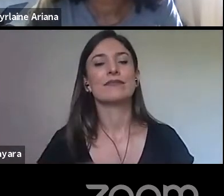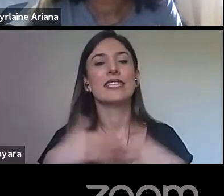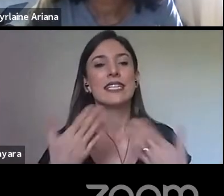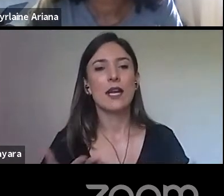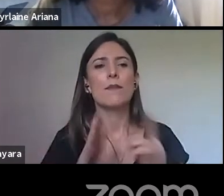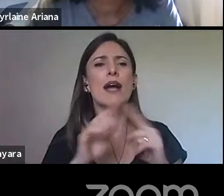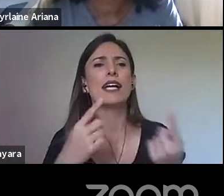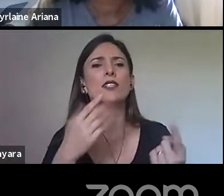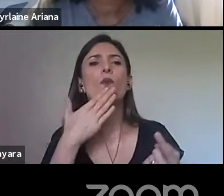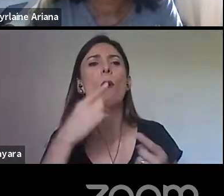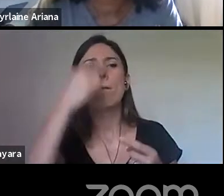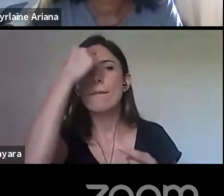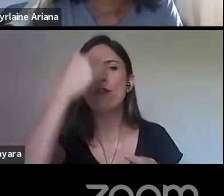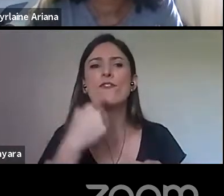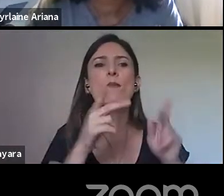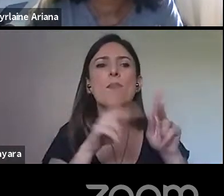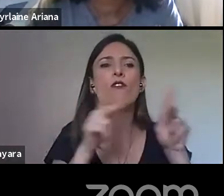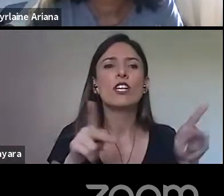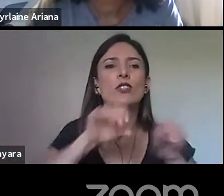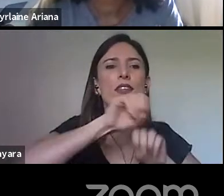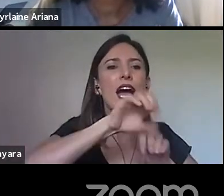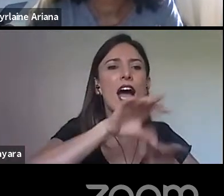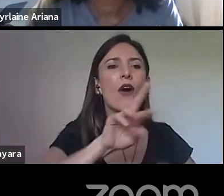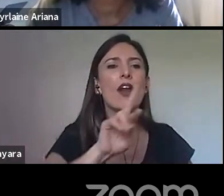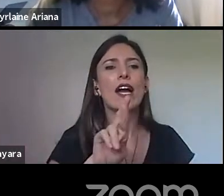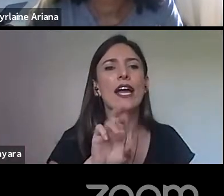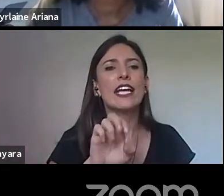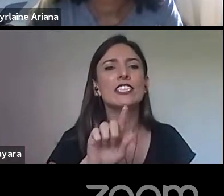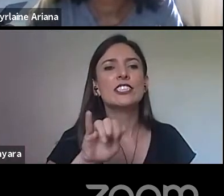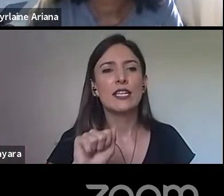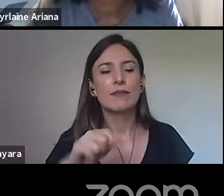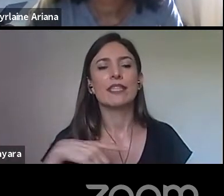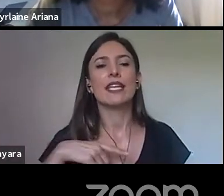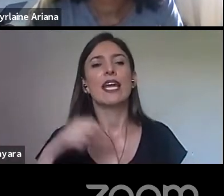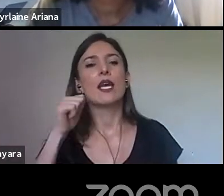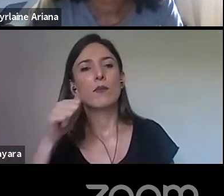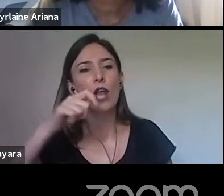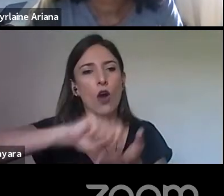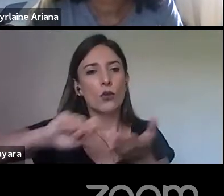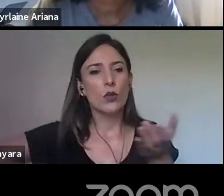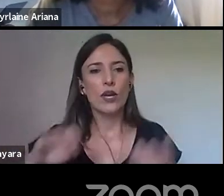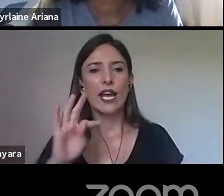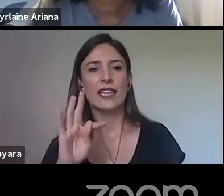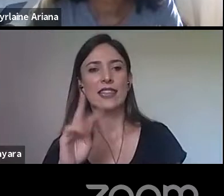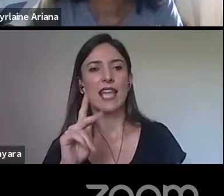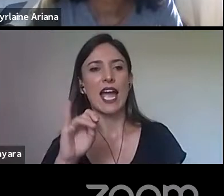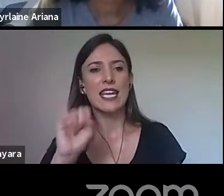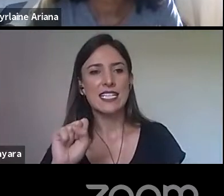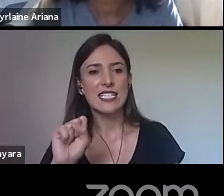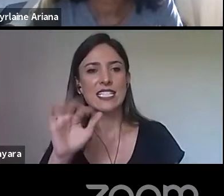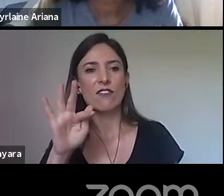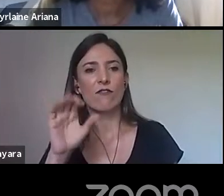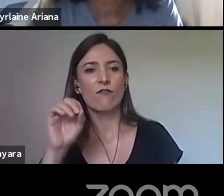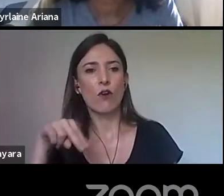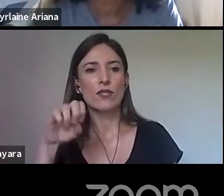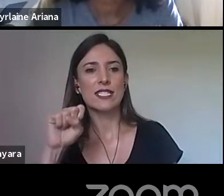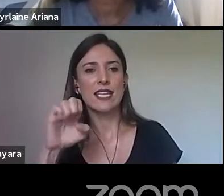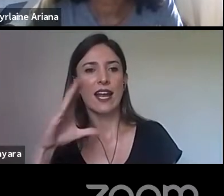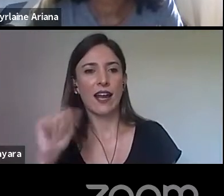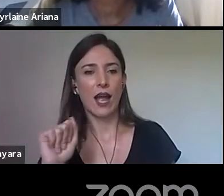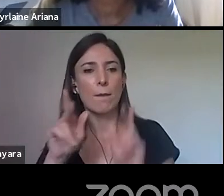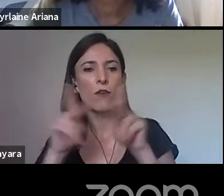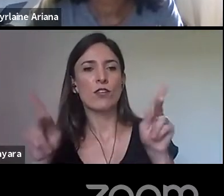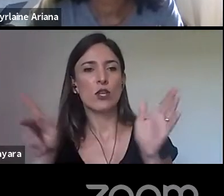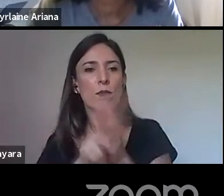régeis, né? Segundo o levantamento feito pela Thais Fonseca, né? É a professora da UFMG. Ela vai falar